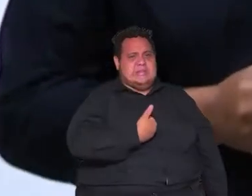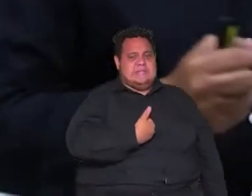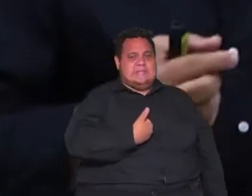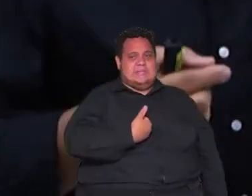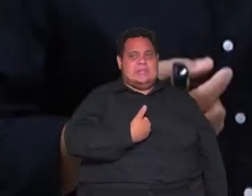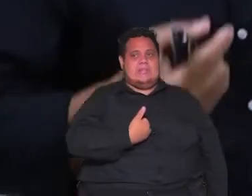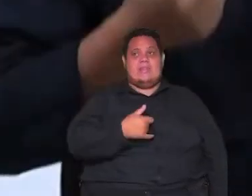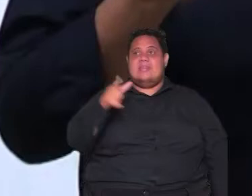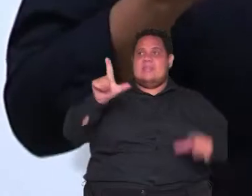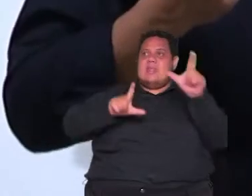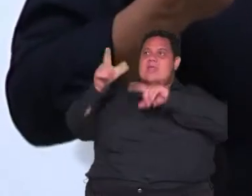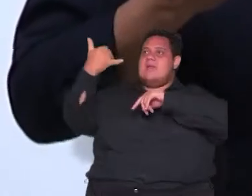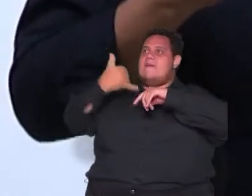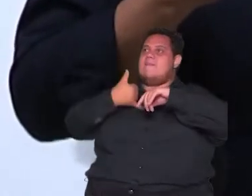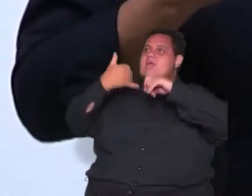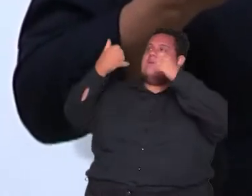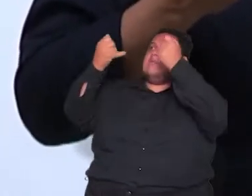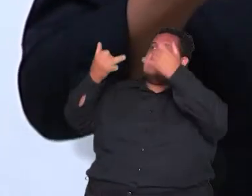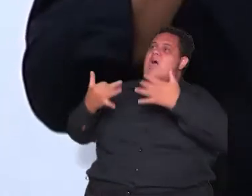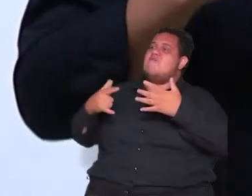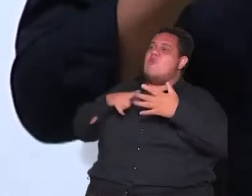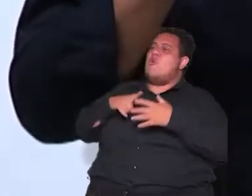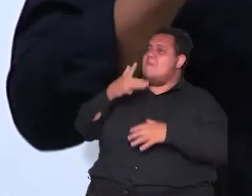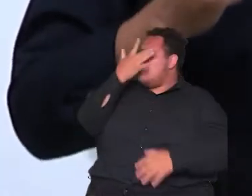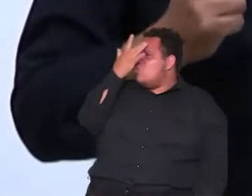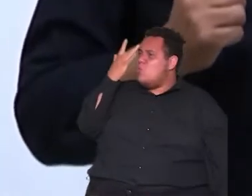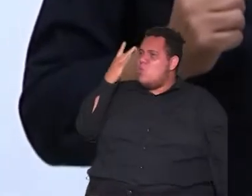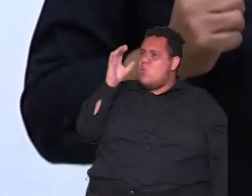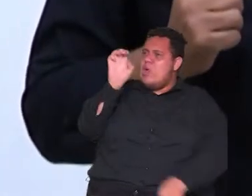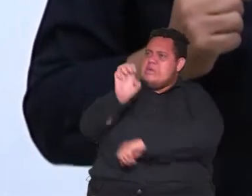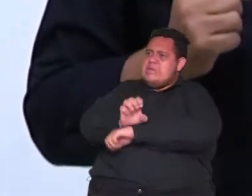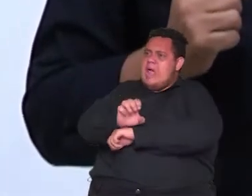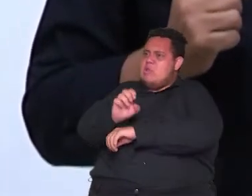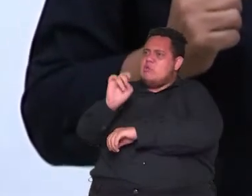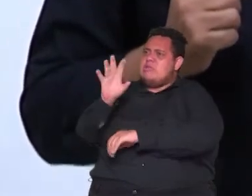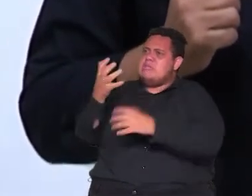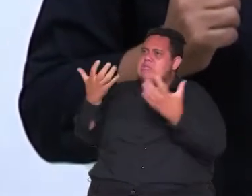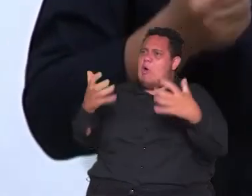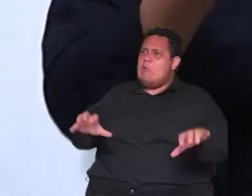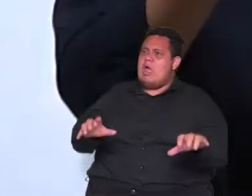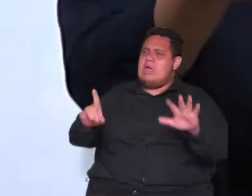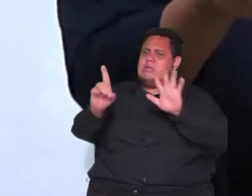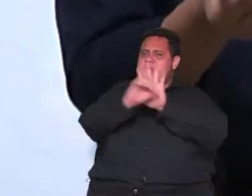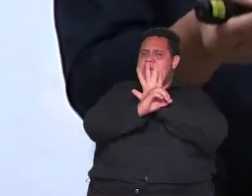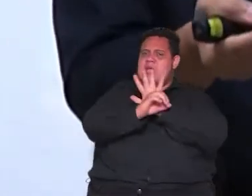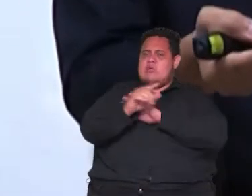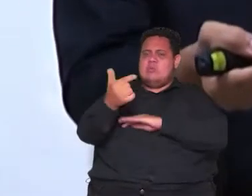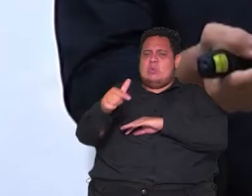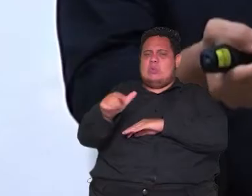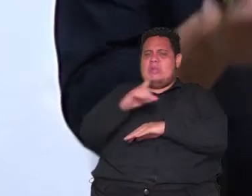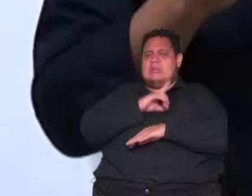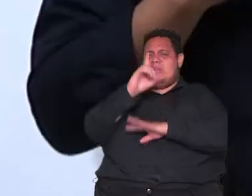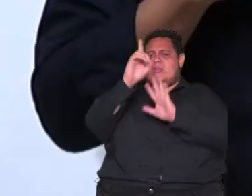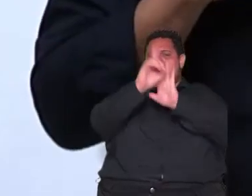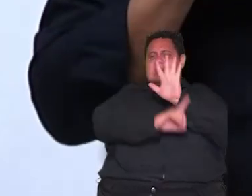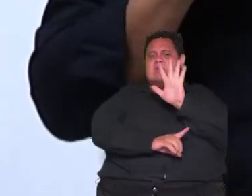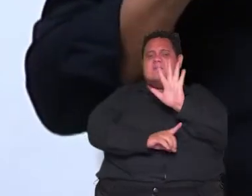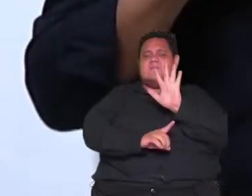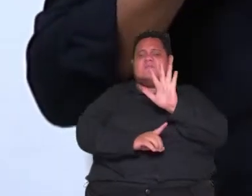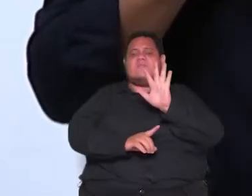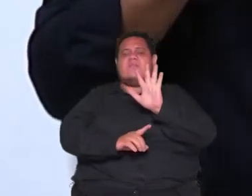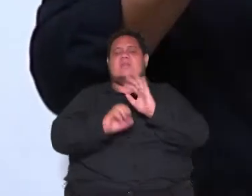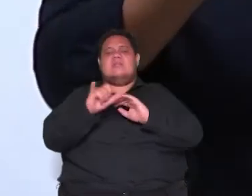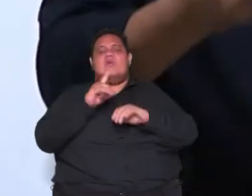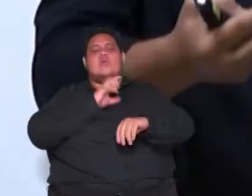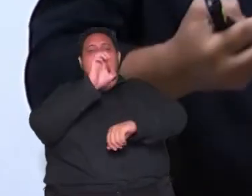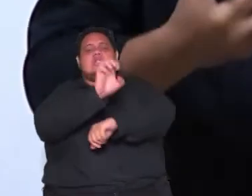caso o Estado não preserve esses direitos não dê a garantia desses direitos caso